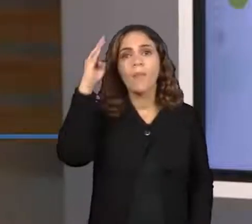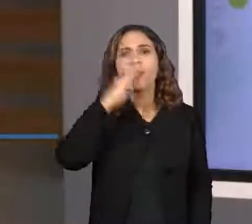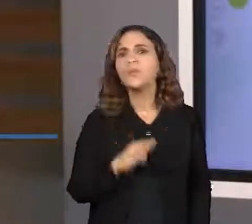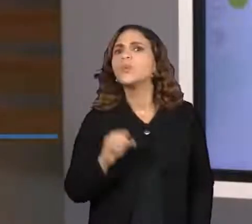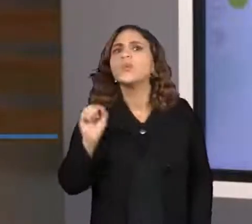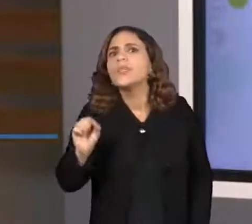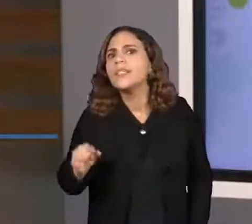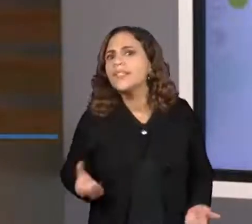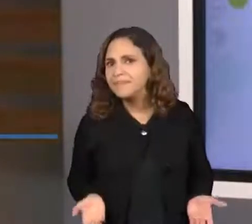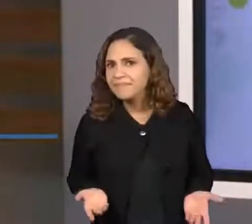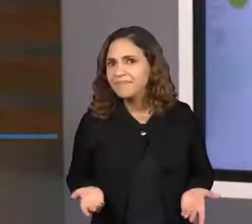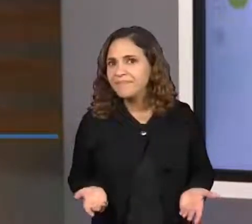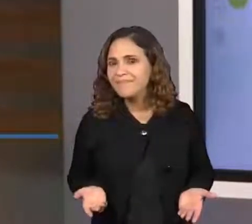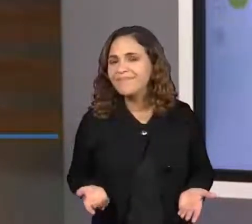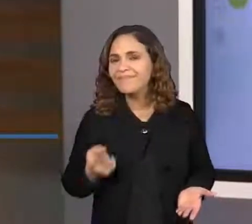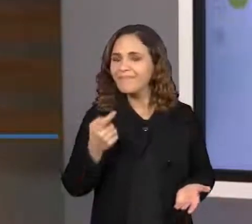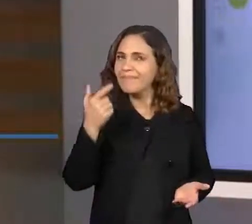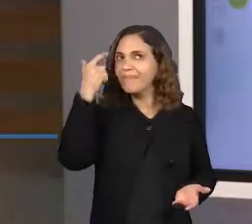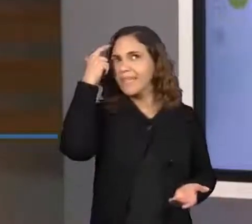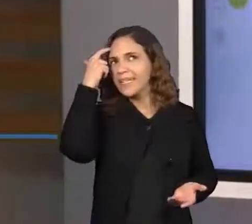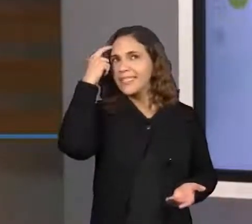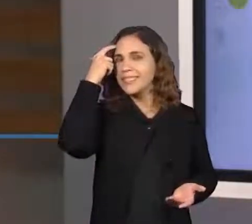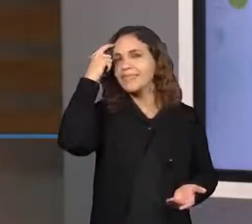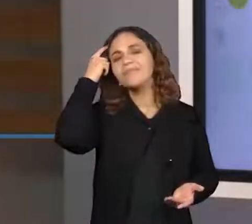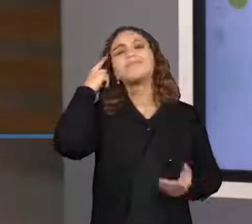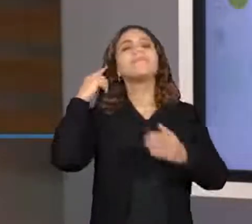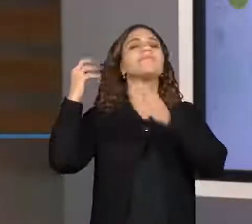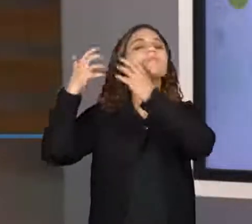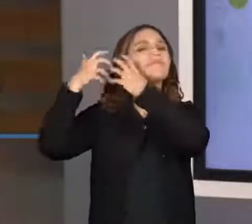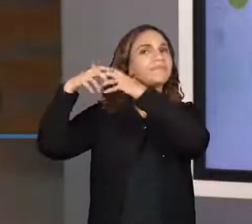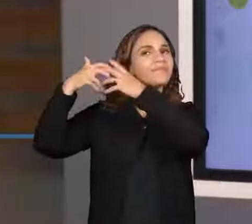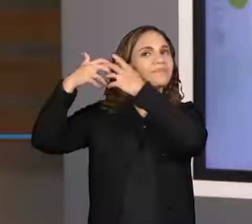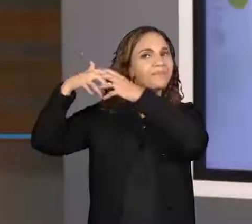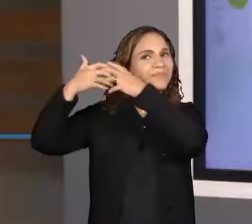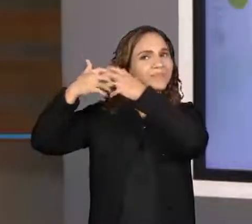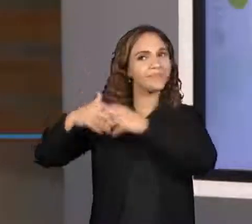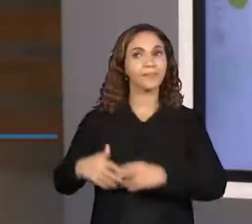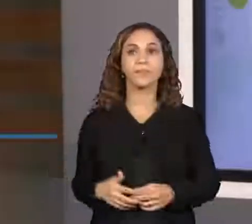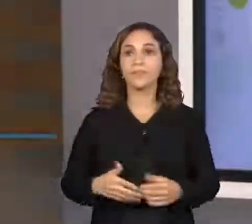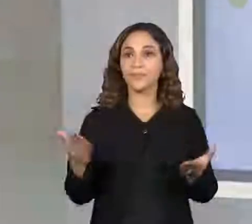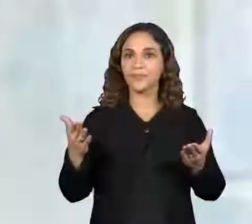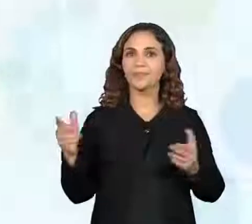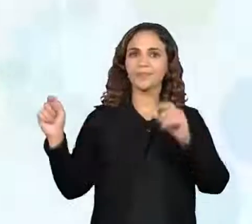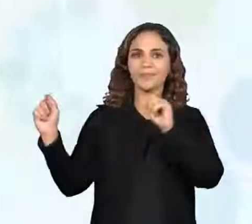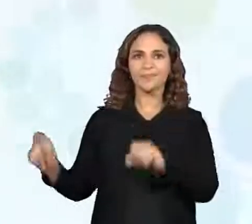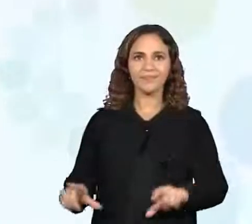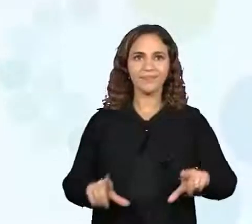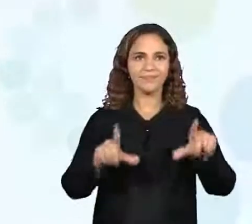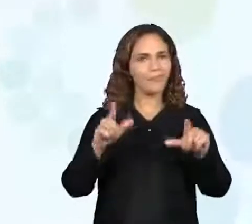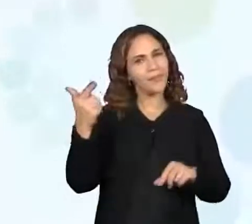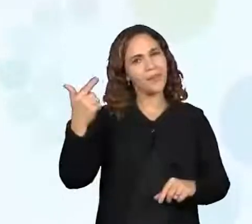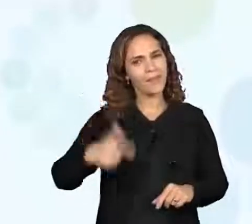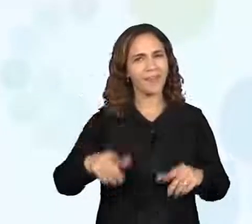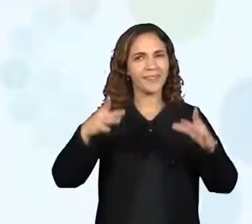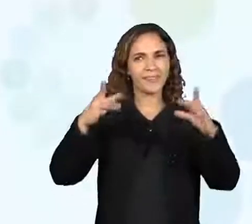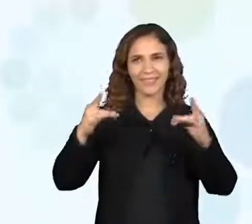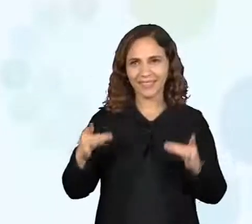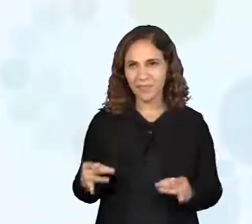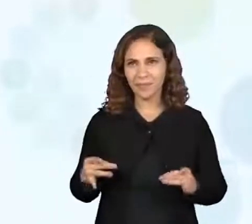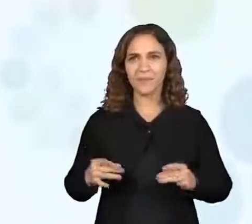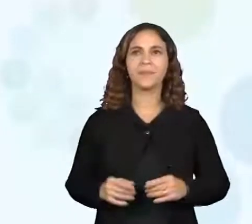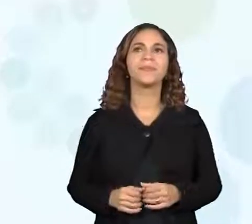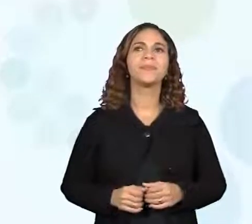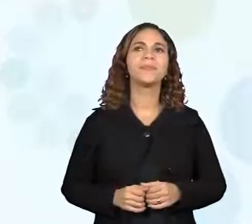Vai pensando aí, tá bom, pessoal? Vamos para a próxima tela? Então, vem comigo. Vamos lá, vamos saber um pouco mais sobre cultura